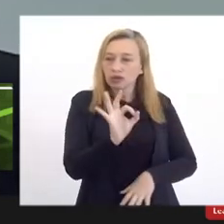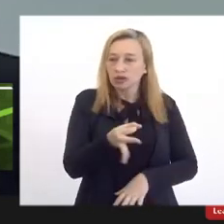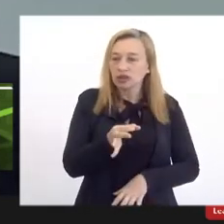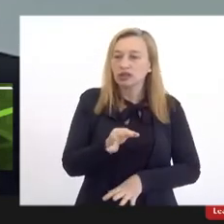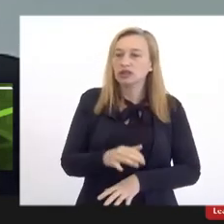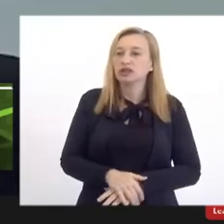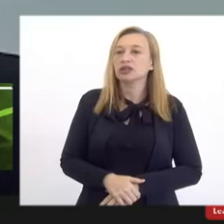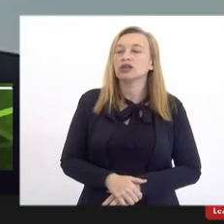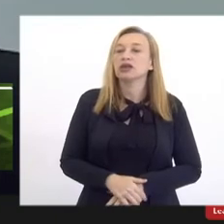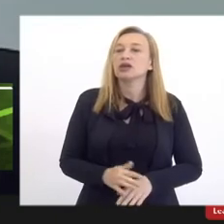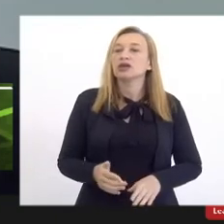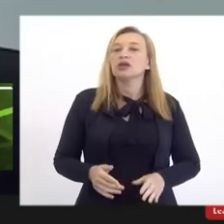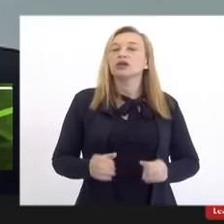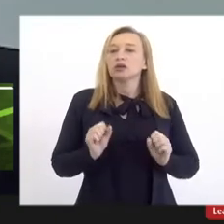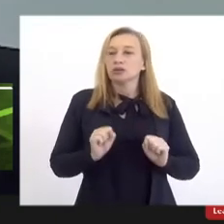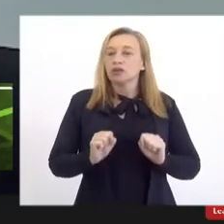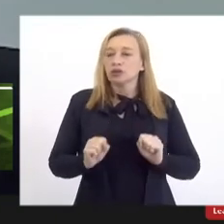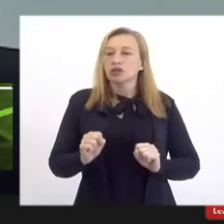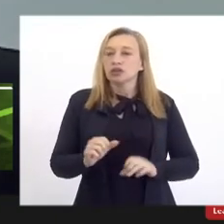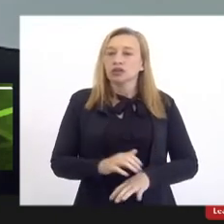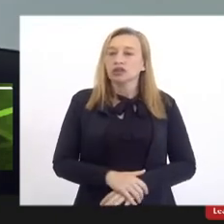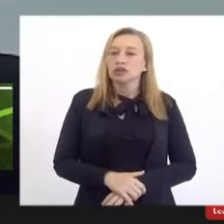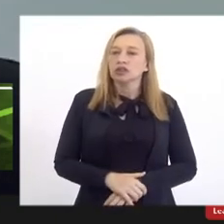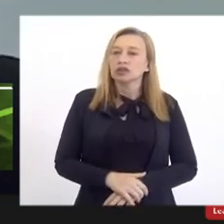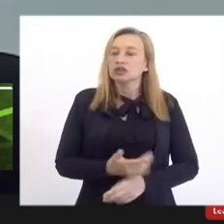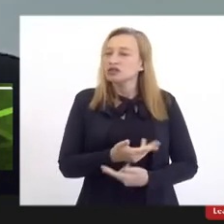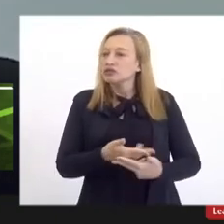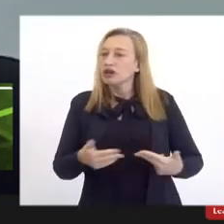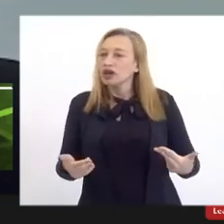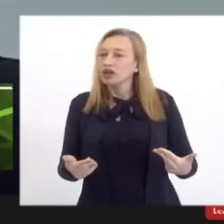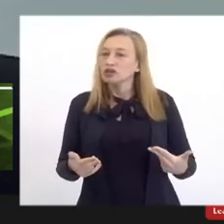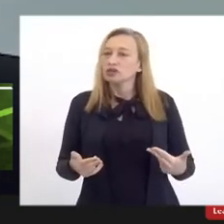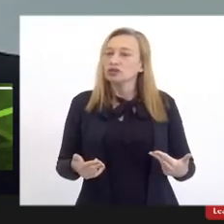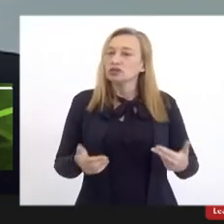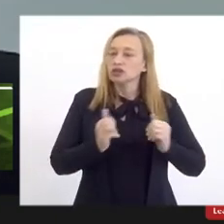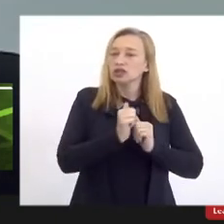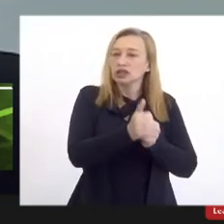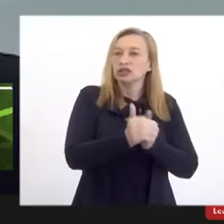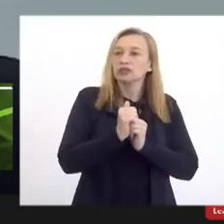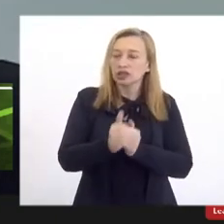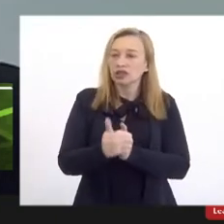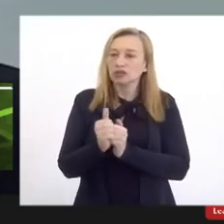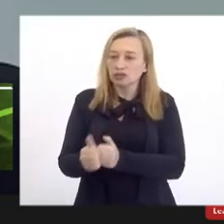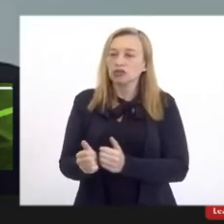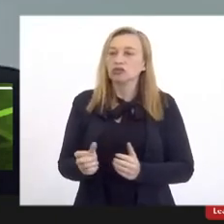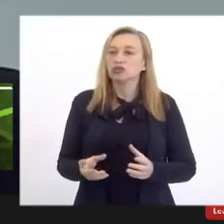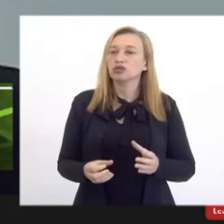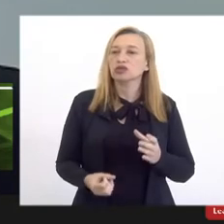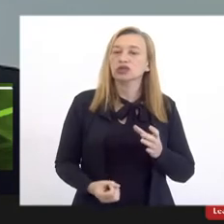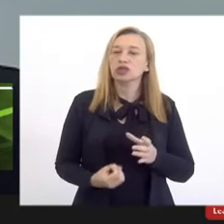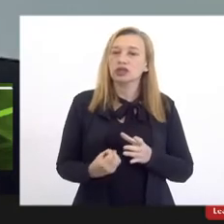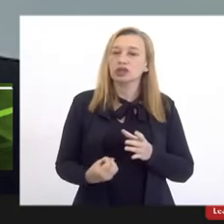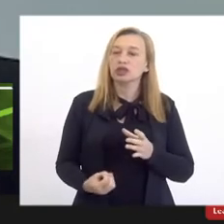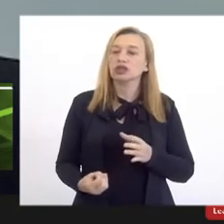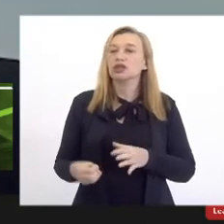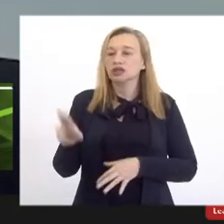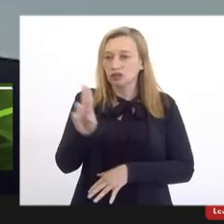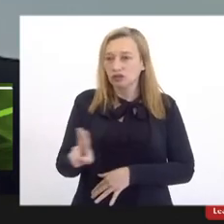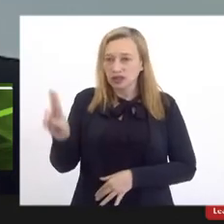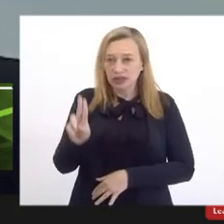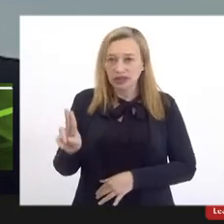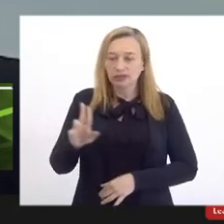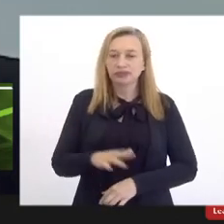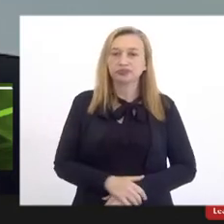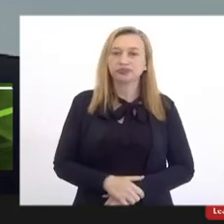se propaga e pode ser sentida nos diversos segmentos que compõem aquele ambiente. Então,